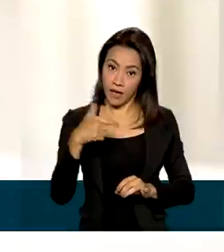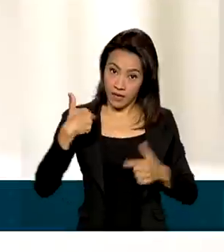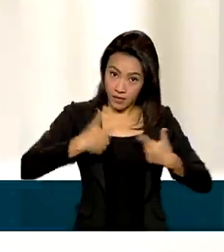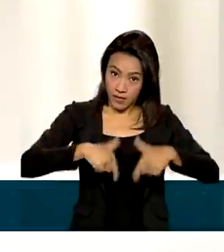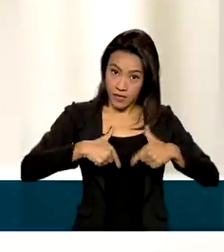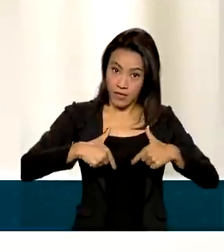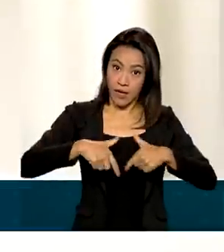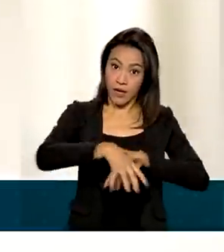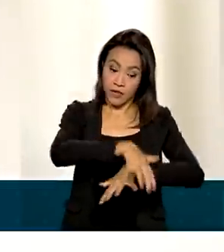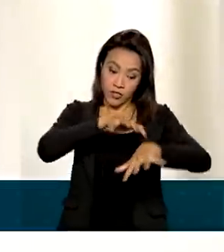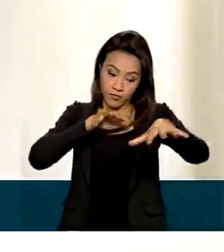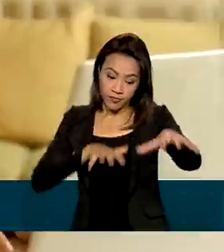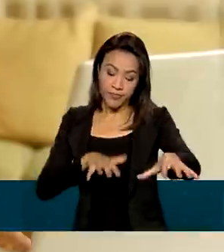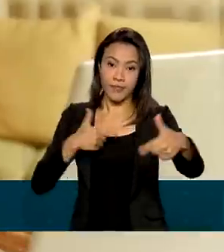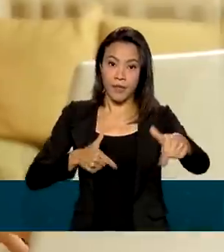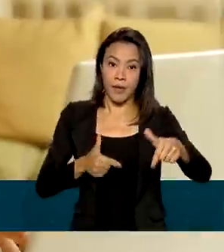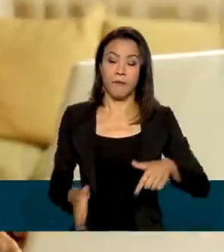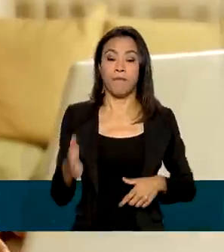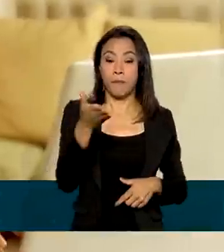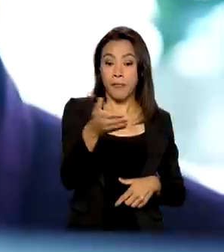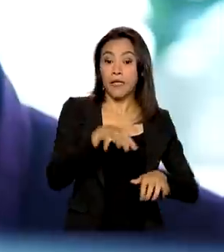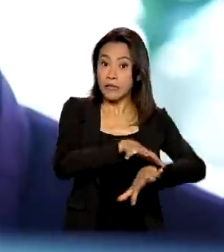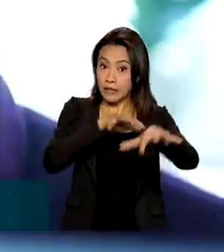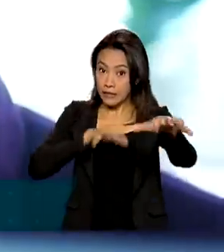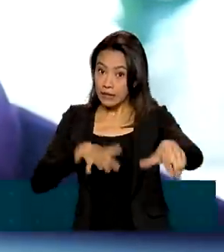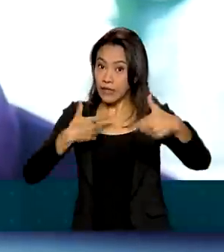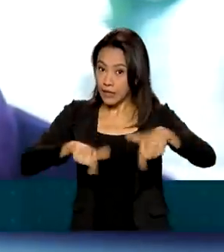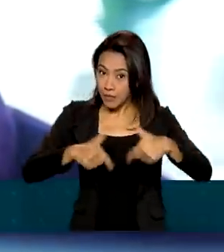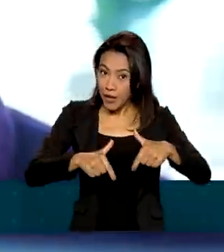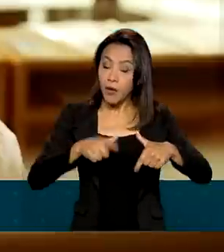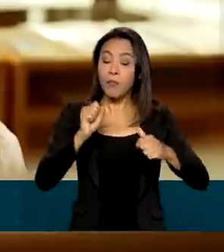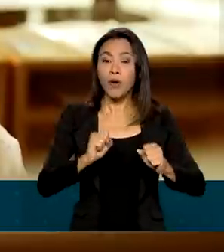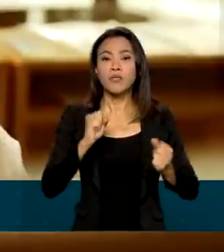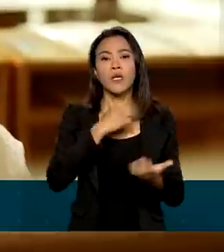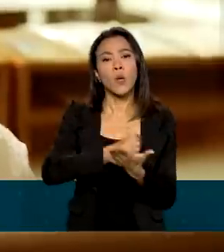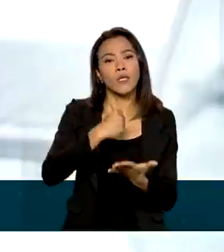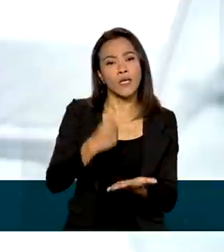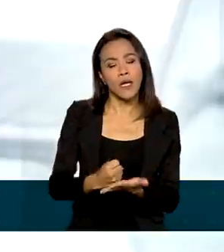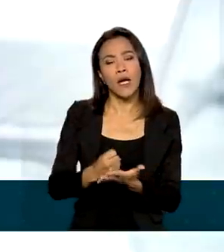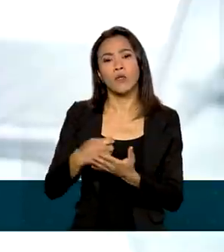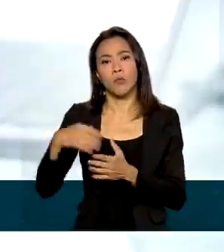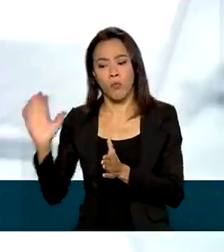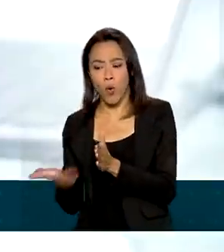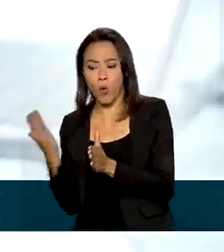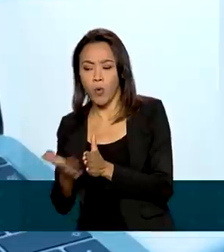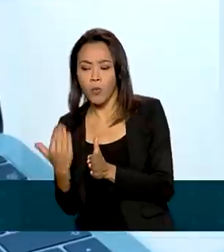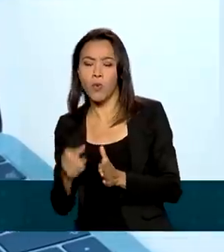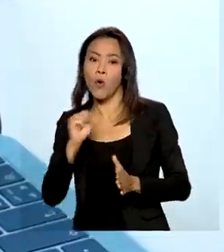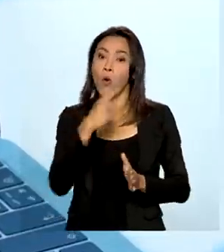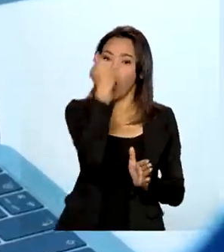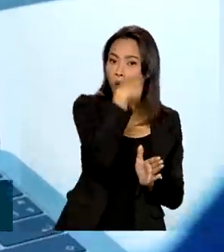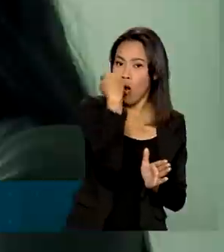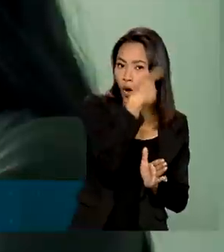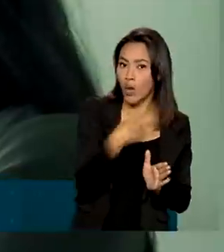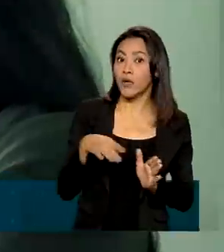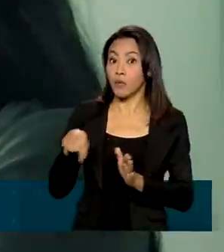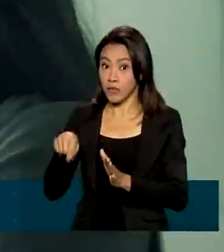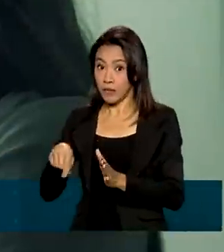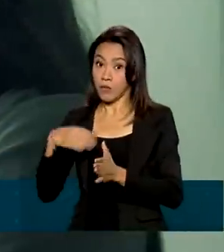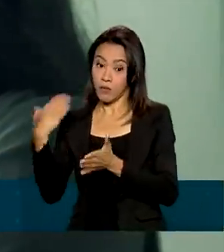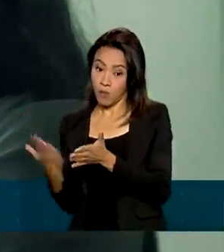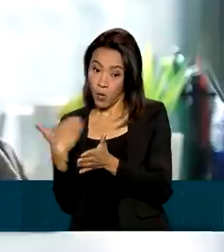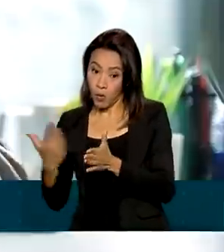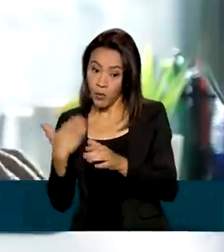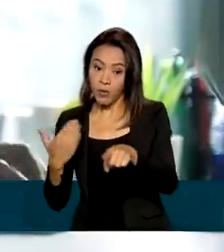Outra regra é que o teletrabalho poderá ser contratado por jornada ou por produção. No caso de contrato por produção,